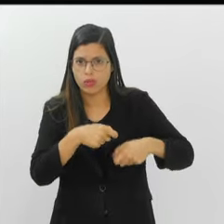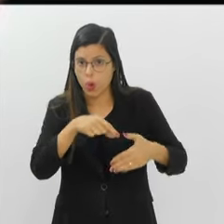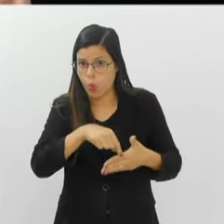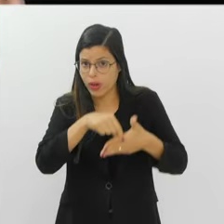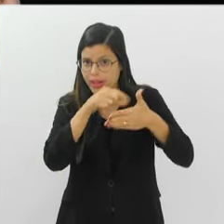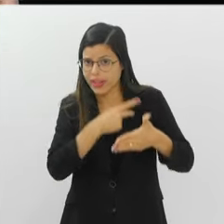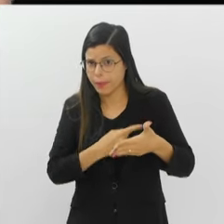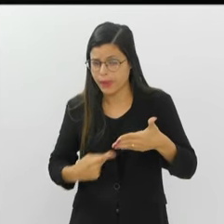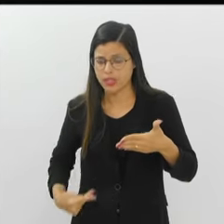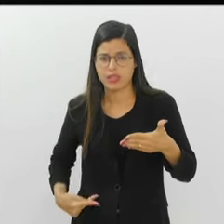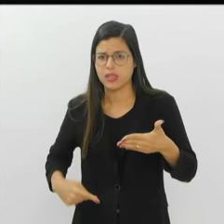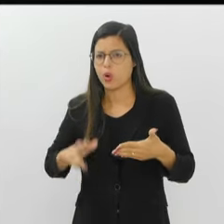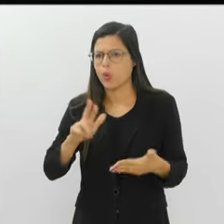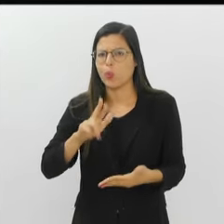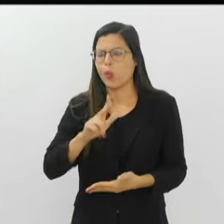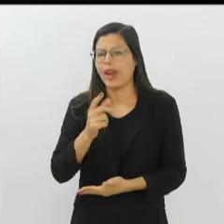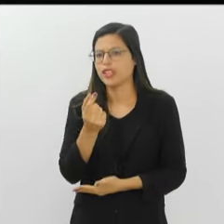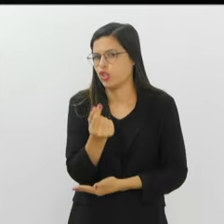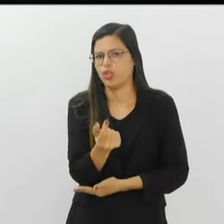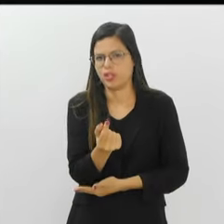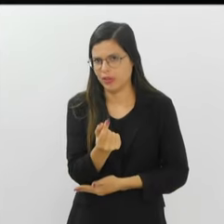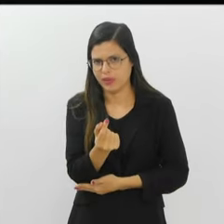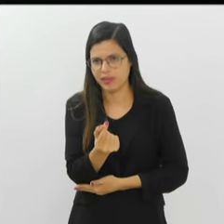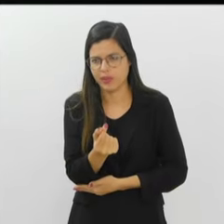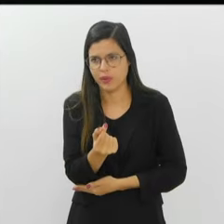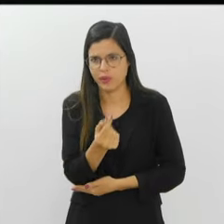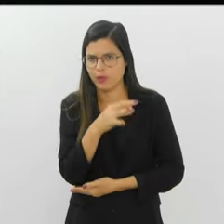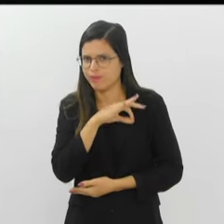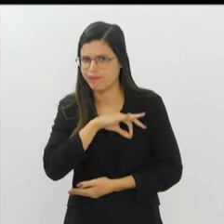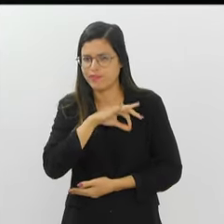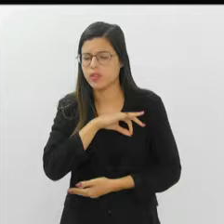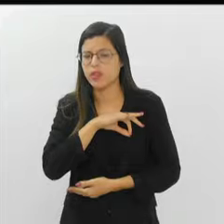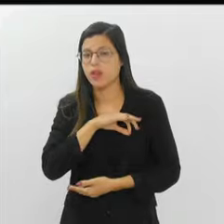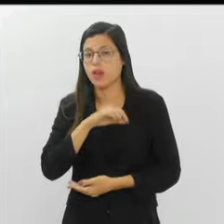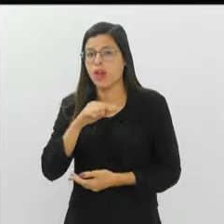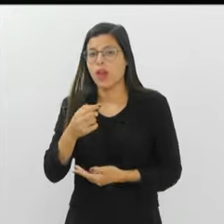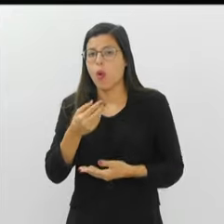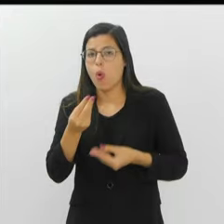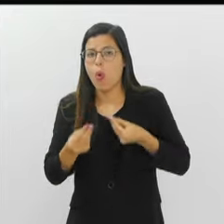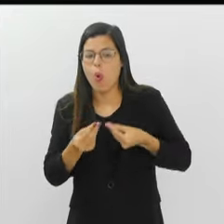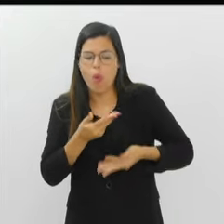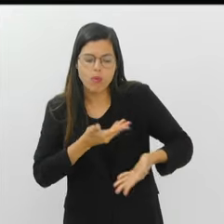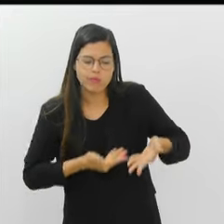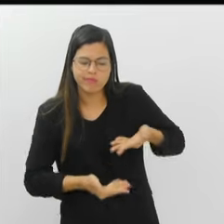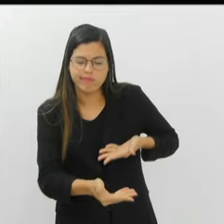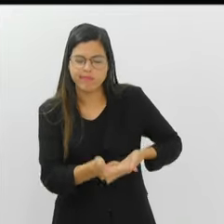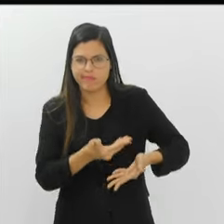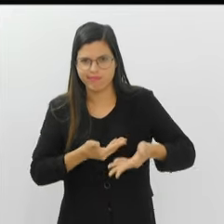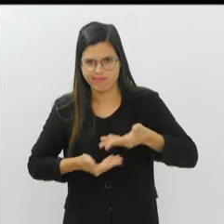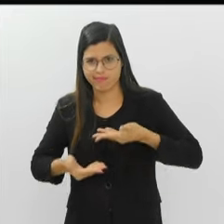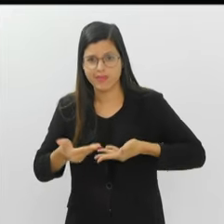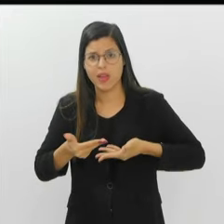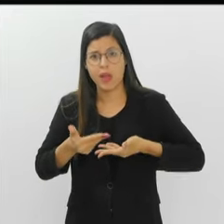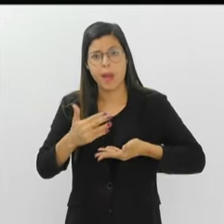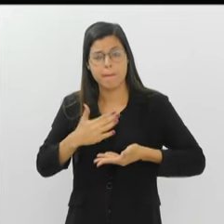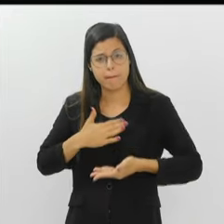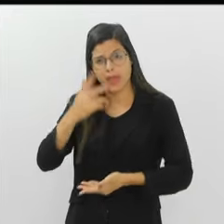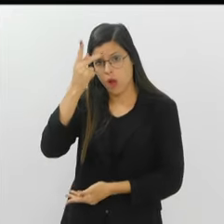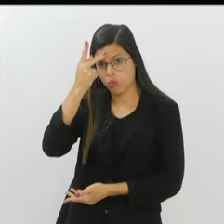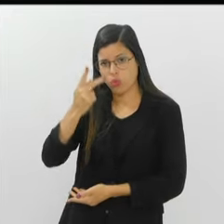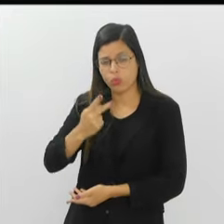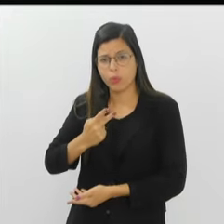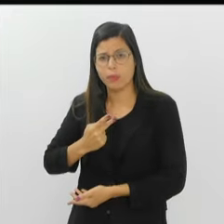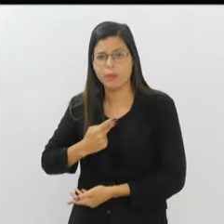negociação com o presidente não é a grana. É onde entra o nosso grau de negociação. É a minha